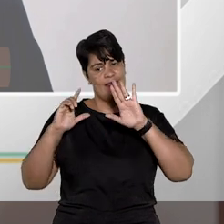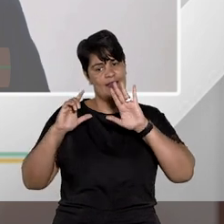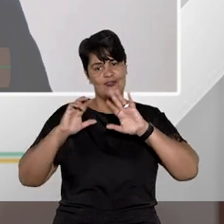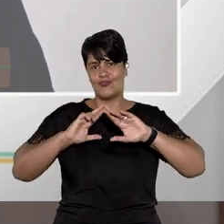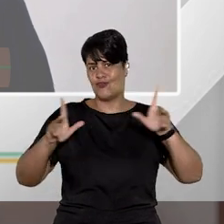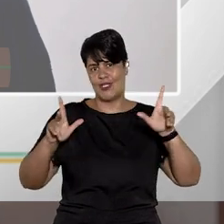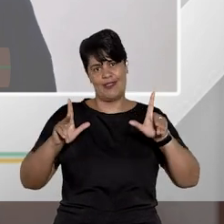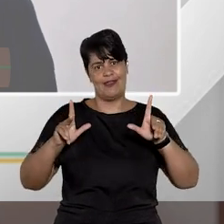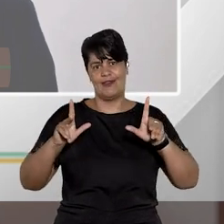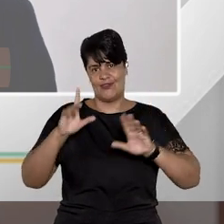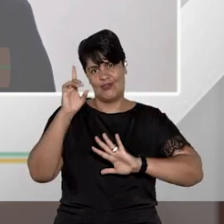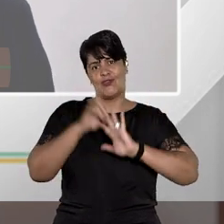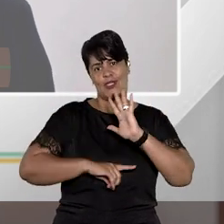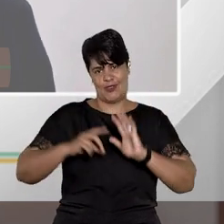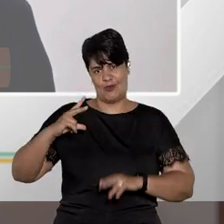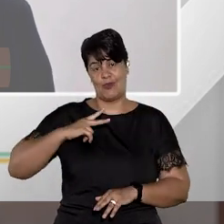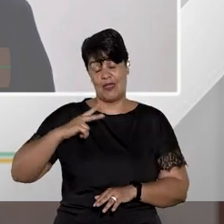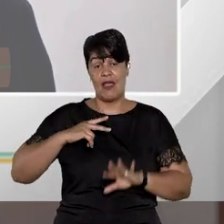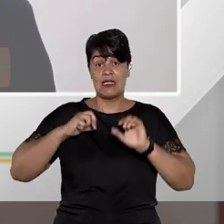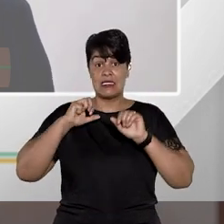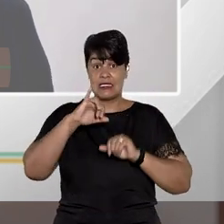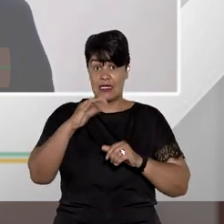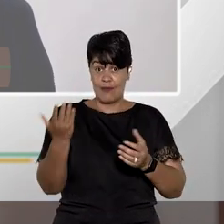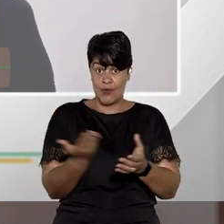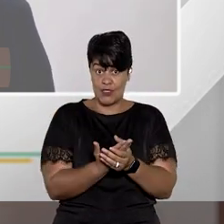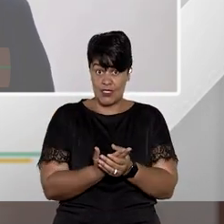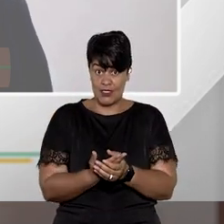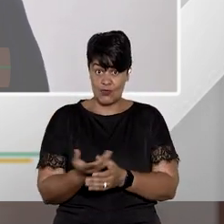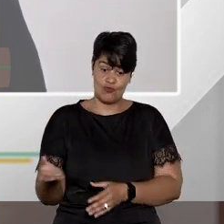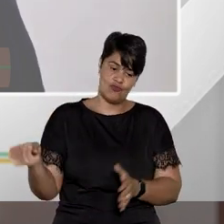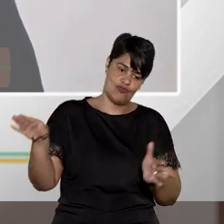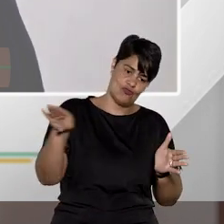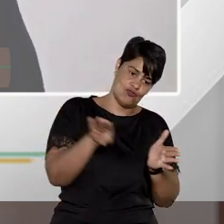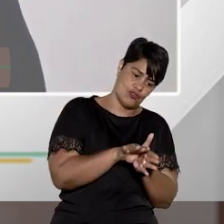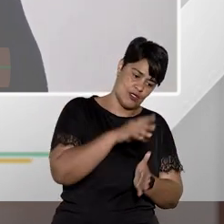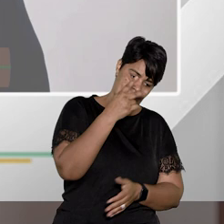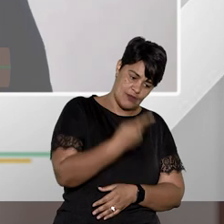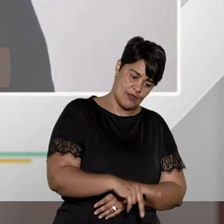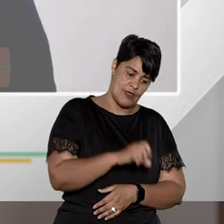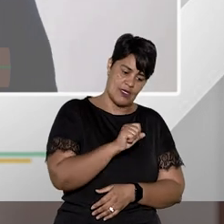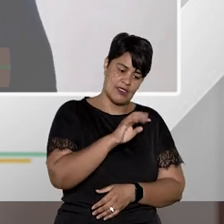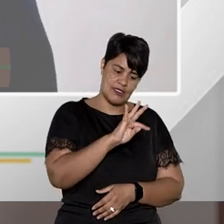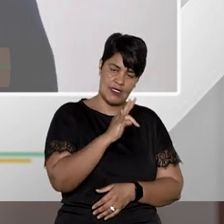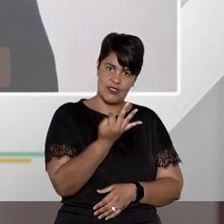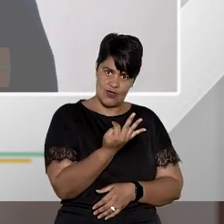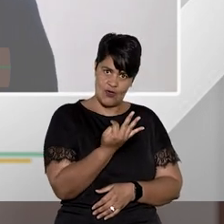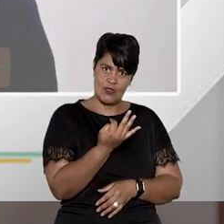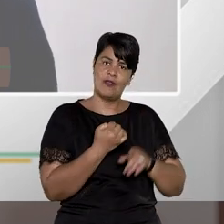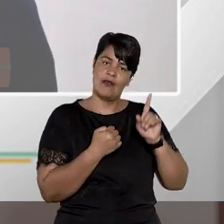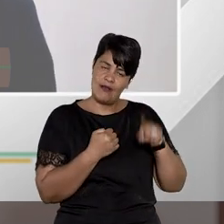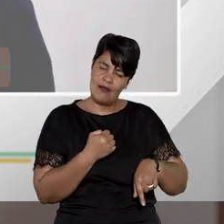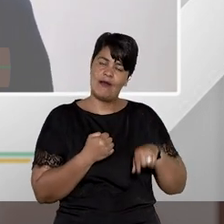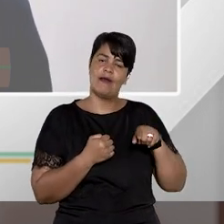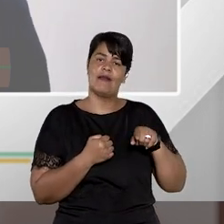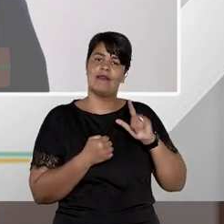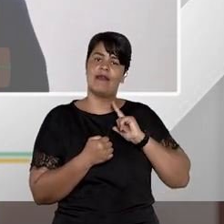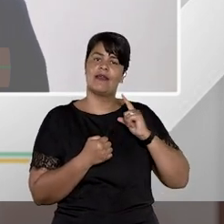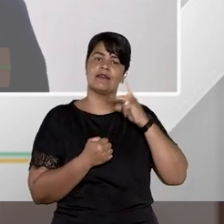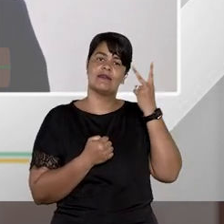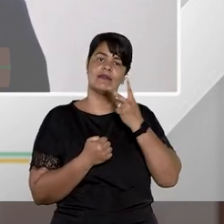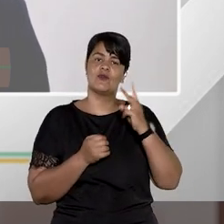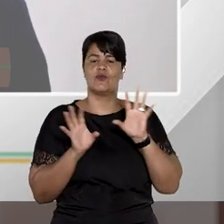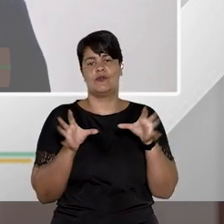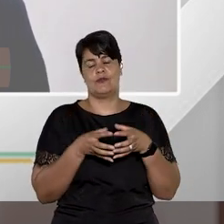se esse caso chega ao superior tribunal de justiça não chega pela via da terceira sessão chega pela via do direito privado que é a segunda